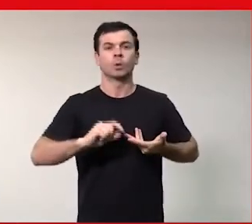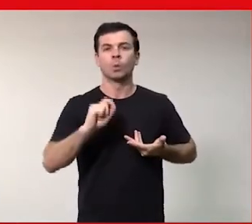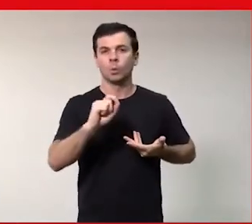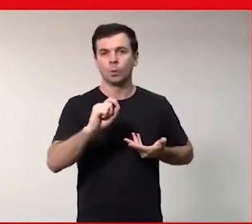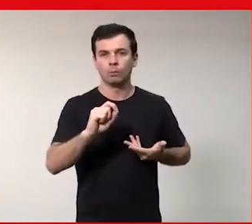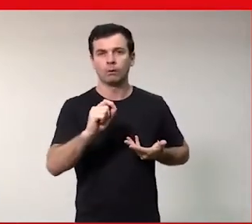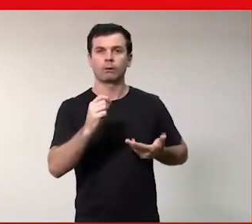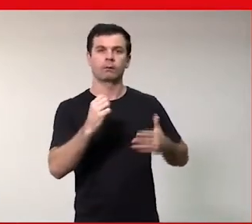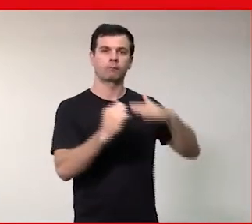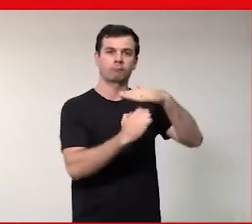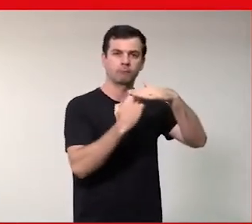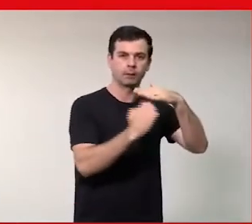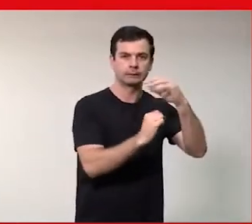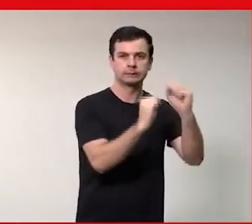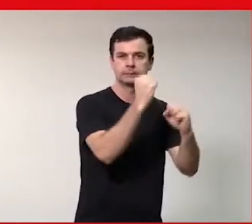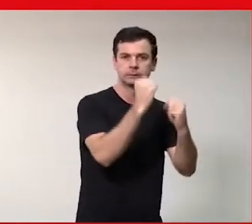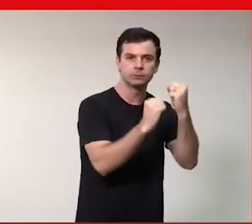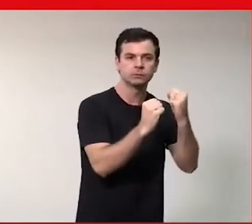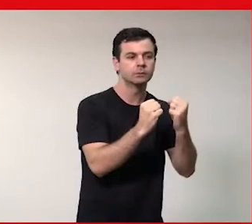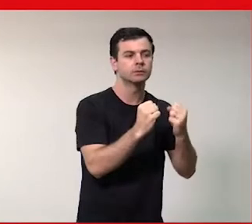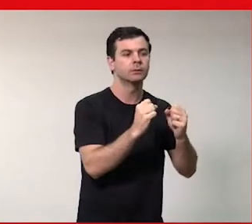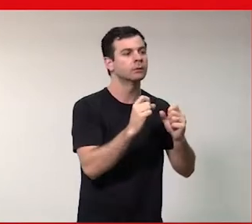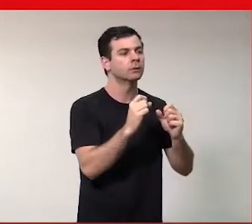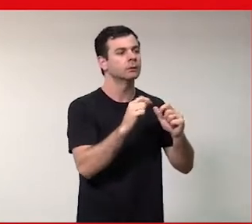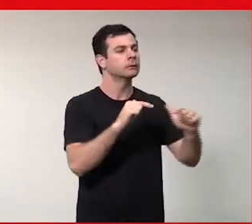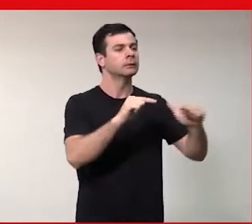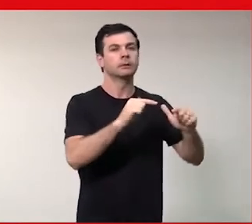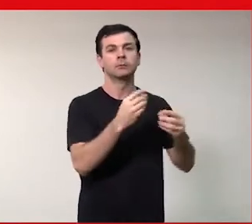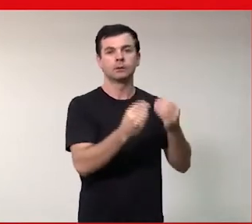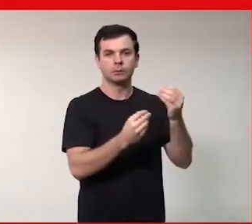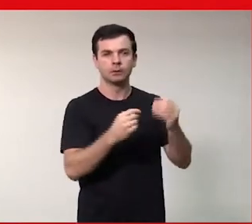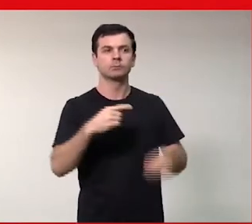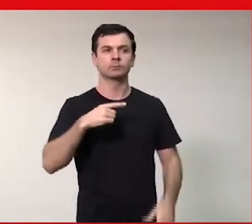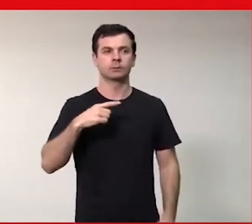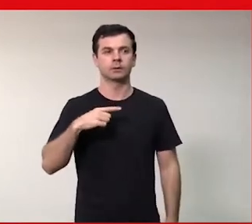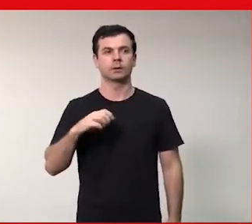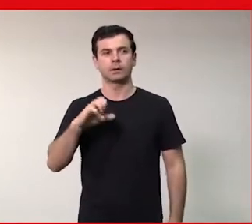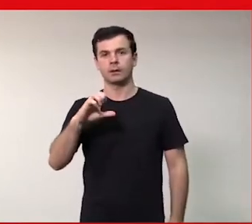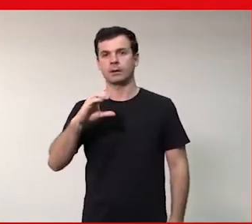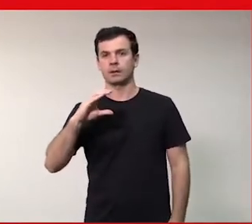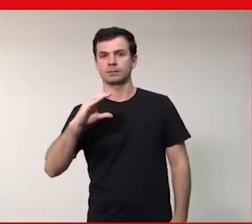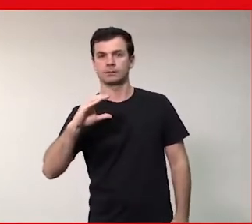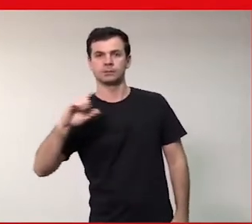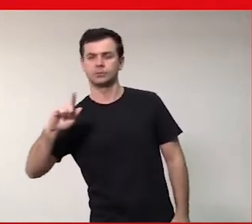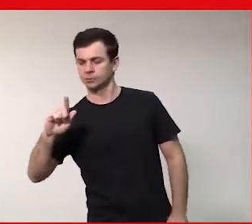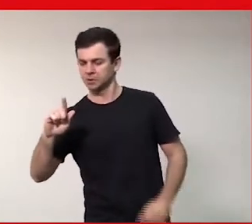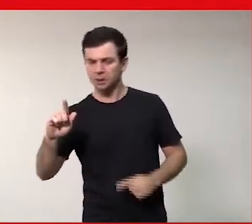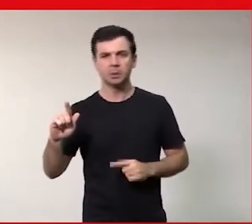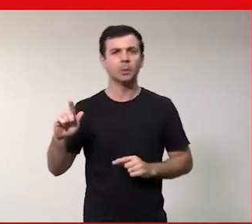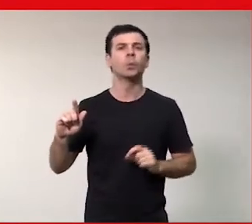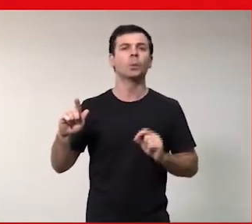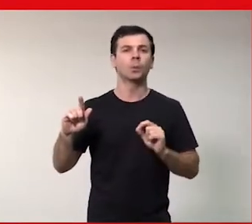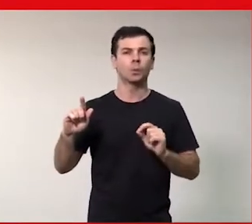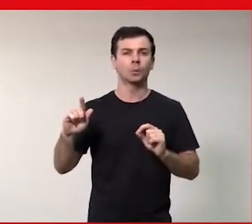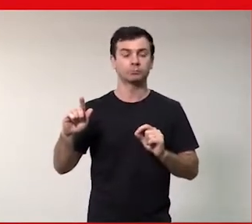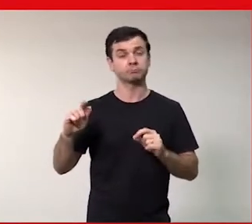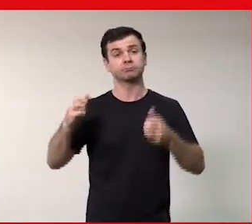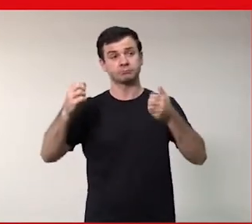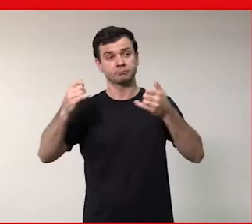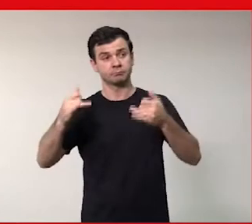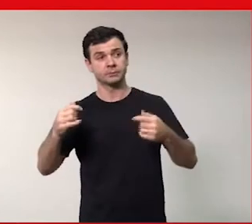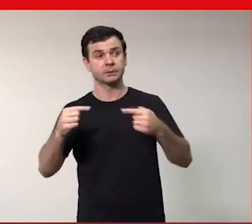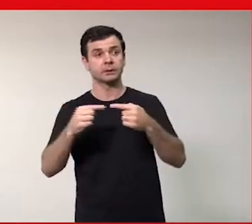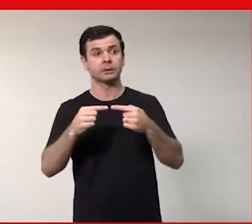empresas estão funcionando, são assuntos que estão ligados a ESG, Environment, Social e Governance. E parte